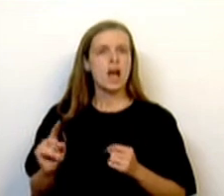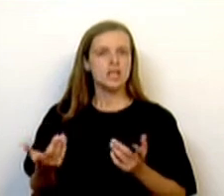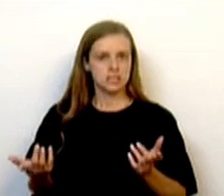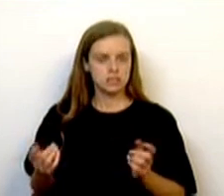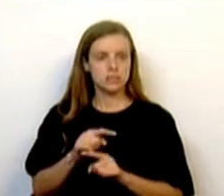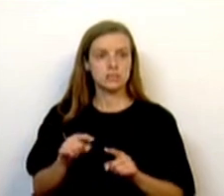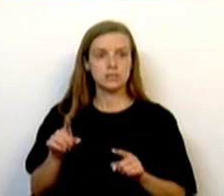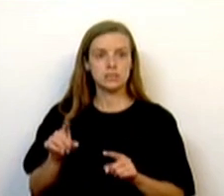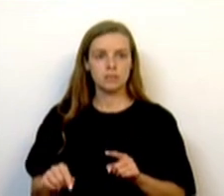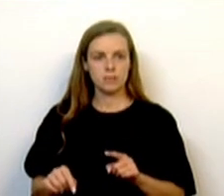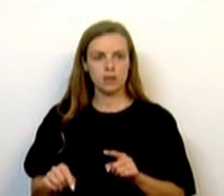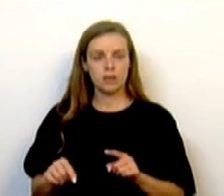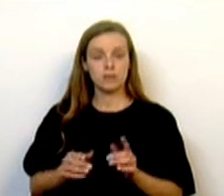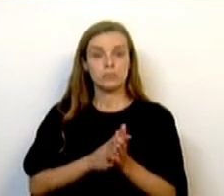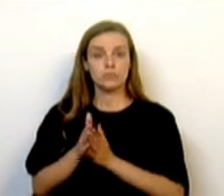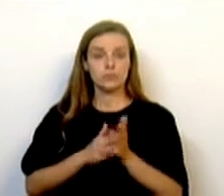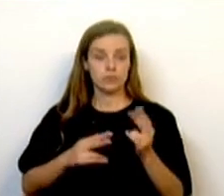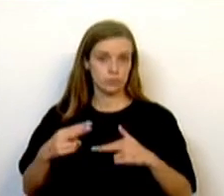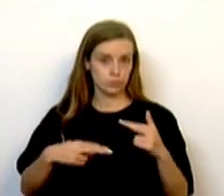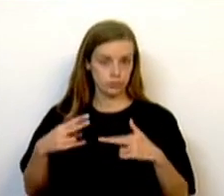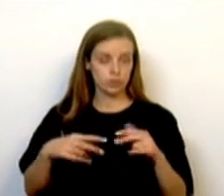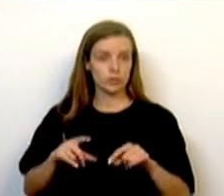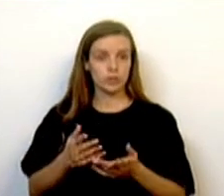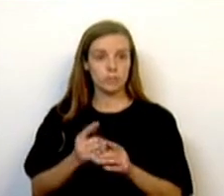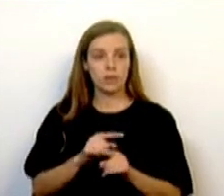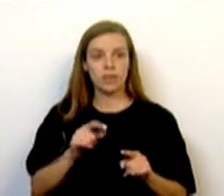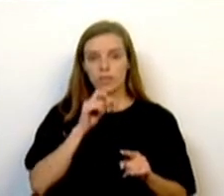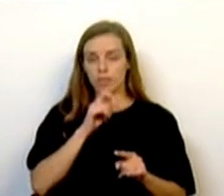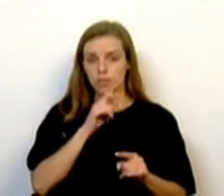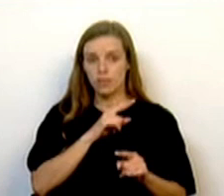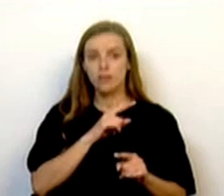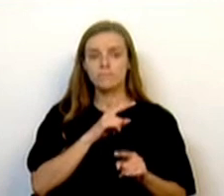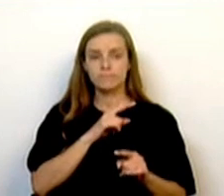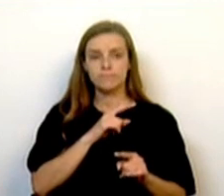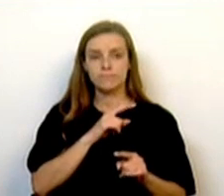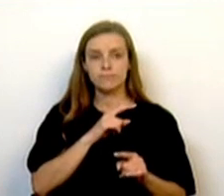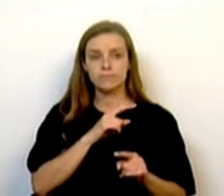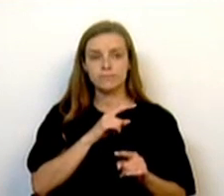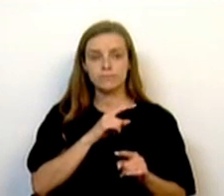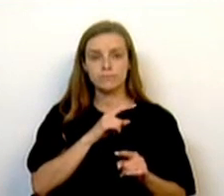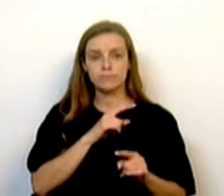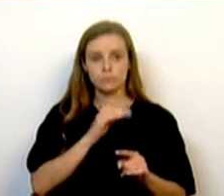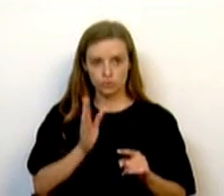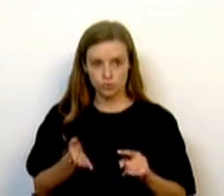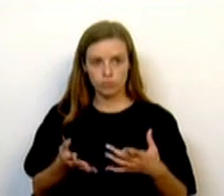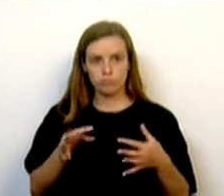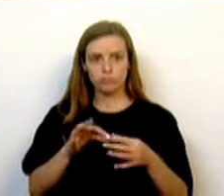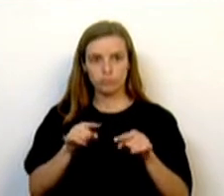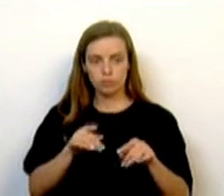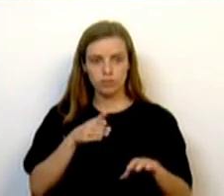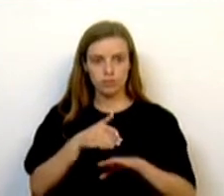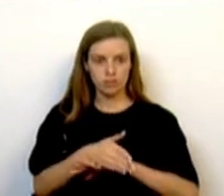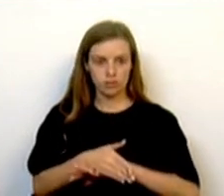a esta questão dos benefícios fiscais, já emitiu a sua interpretação relativamente aos critérios de acesso à